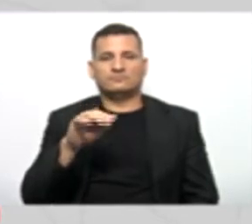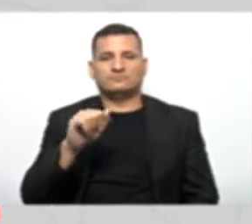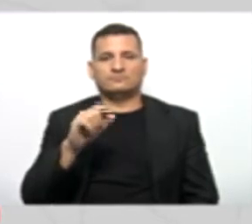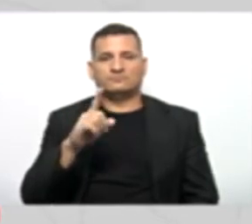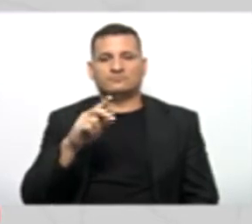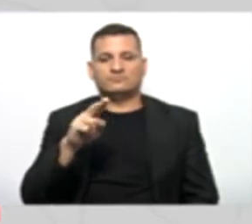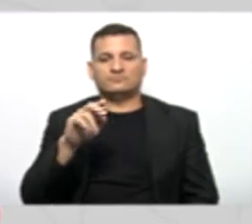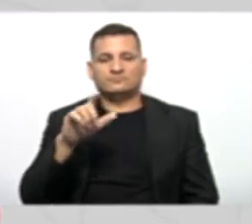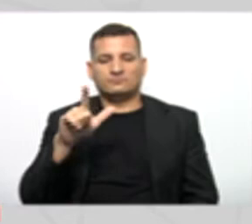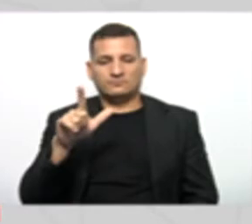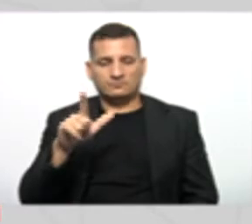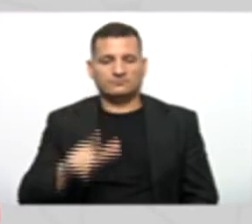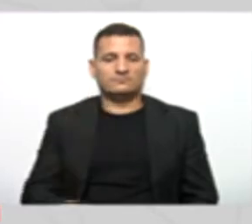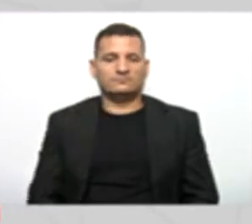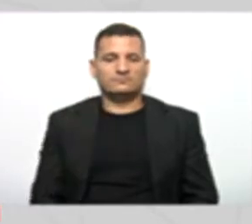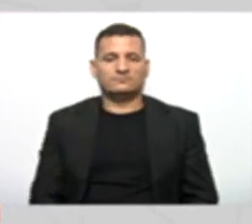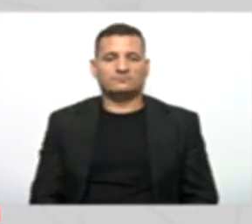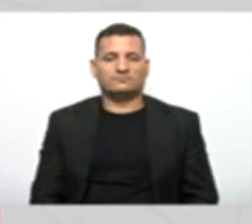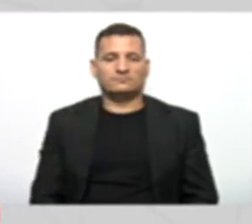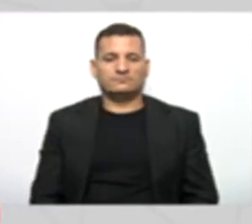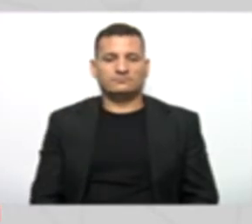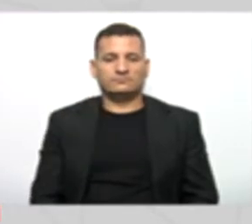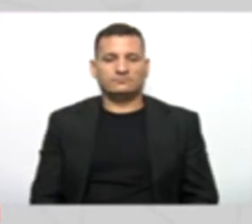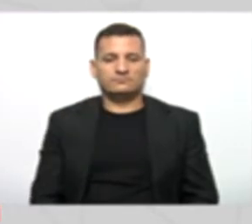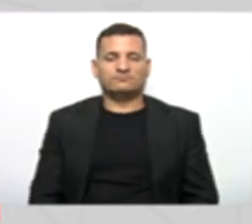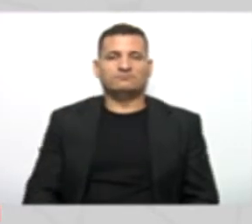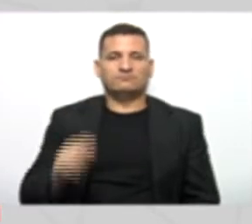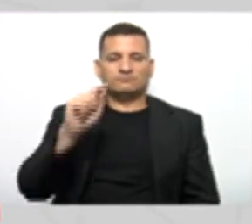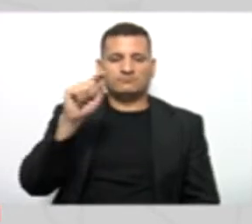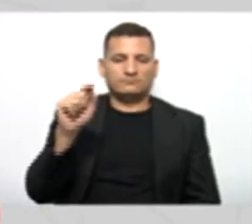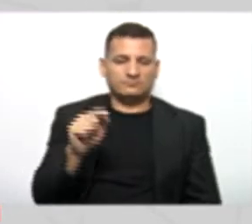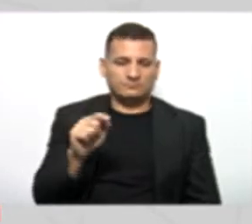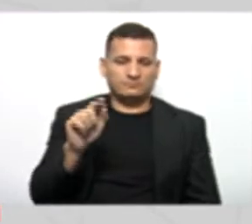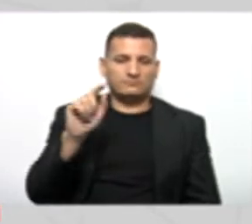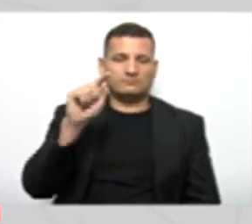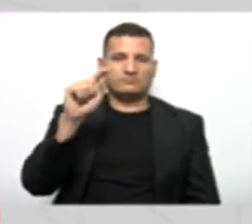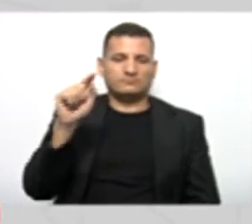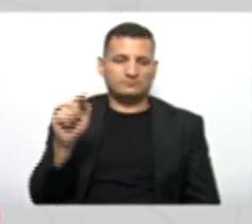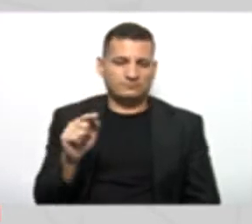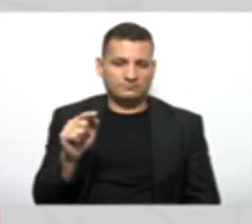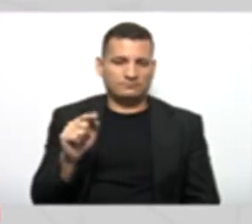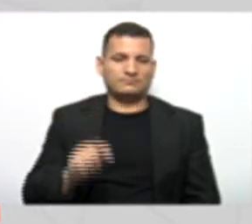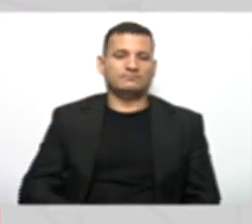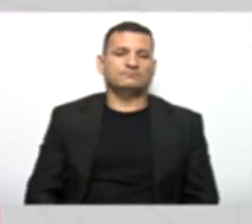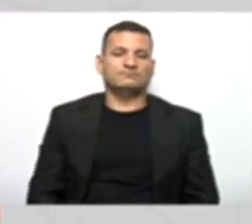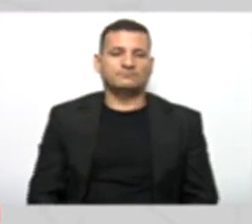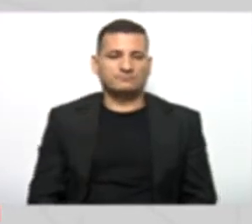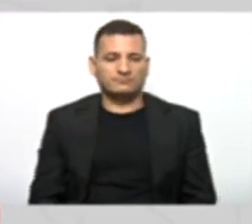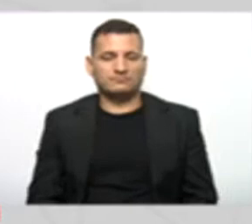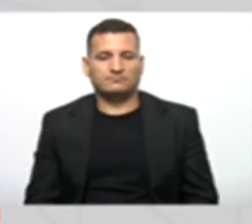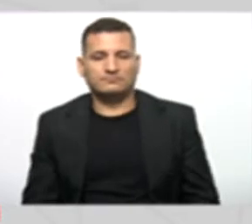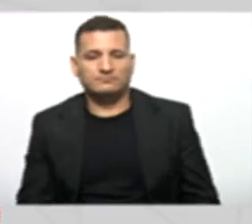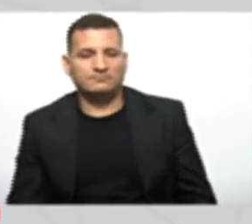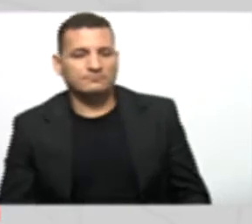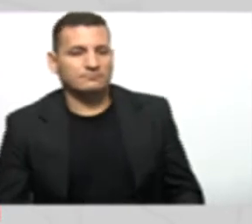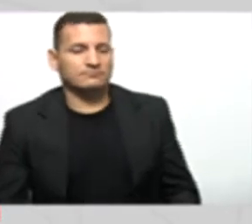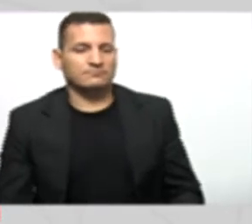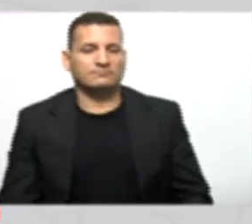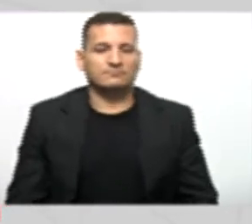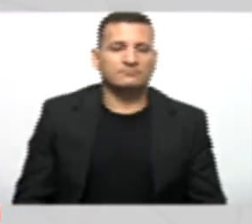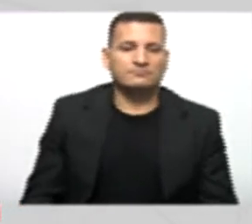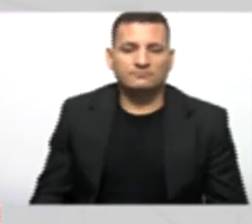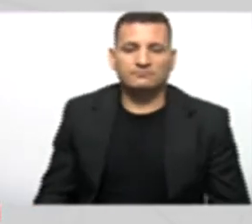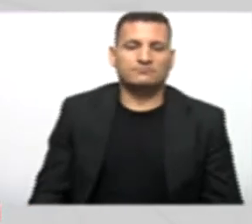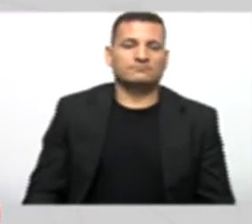Estadual Beleza Fecha o parênteses Do format E fecha o parênteses Do nosso print Assim